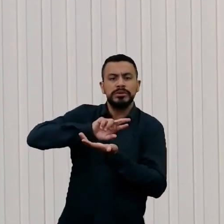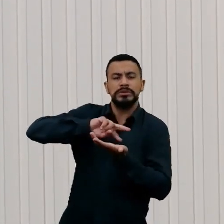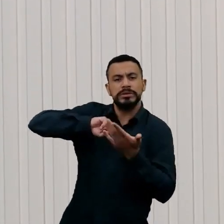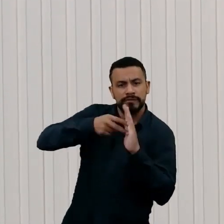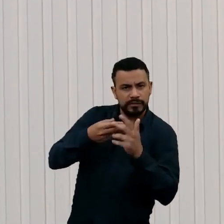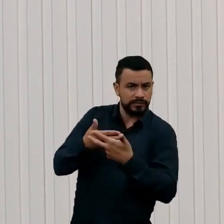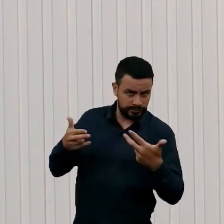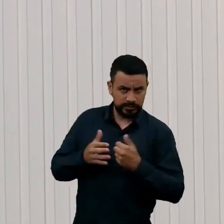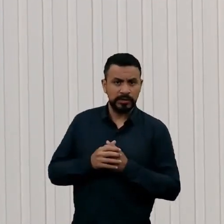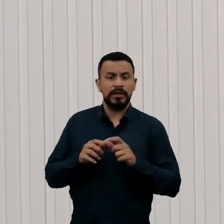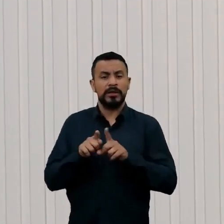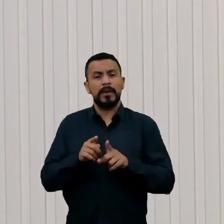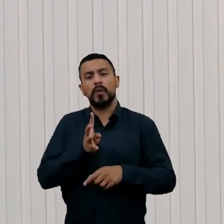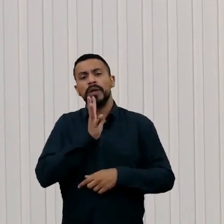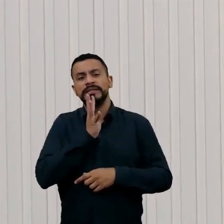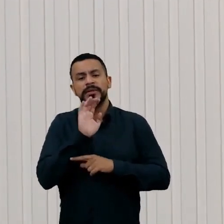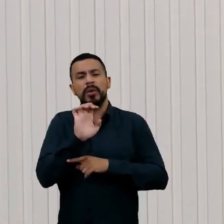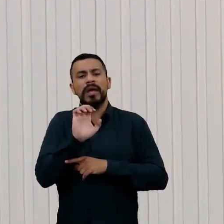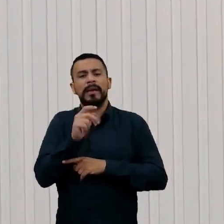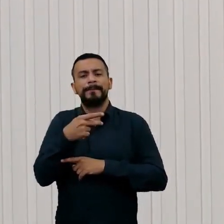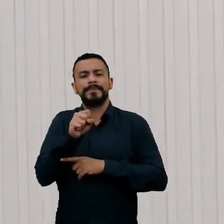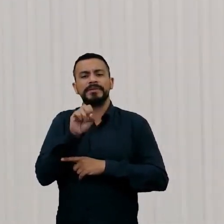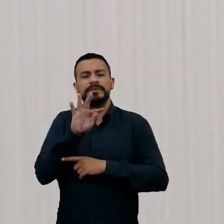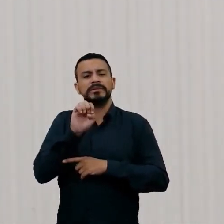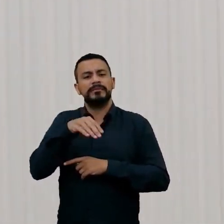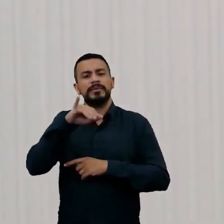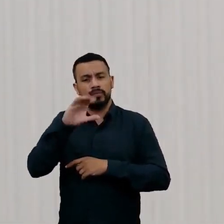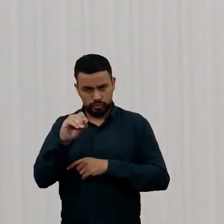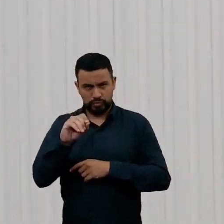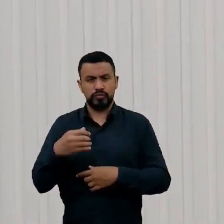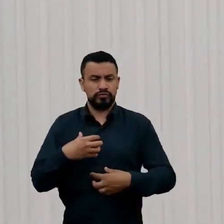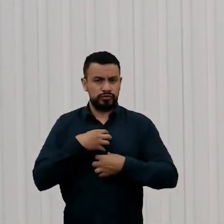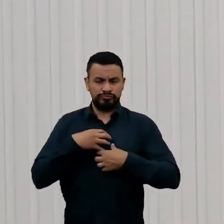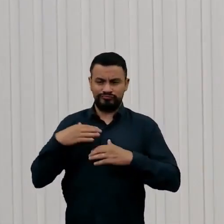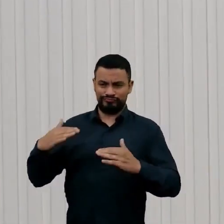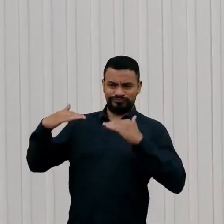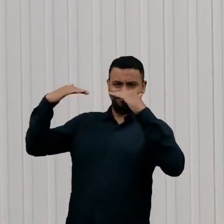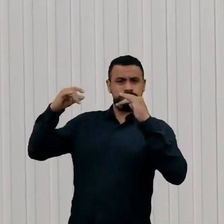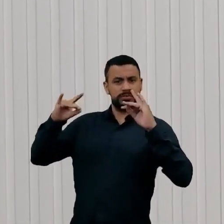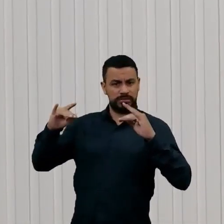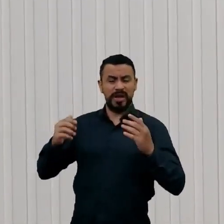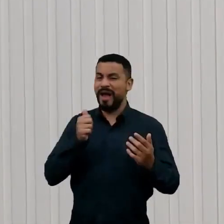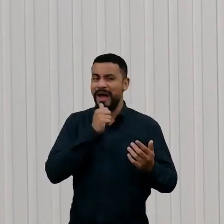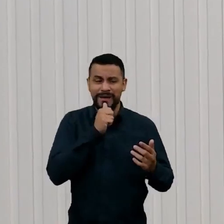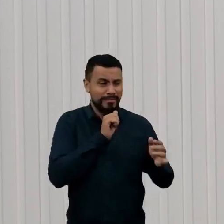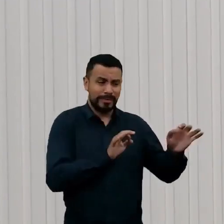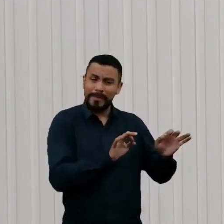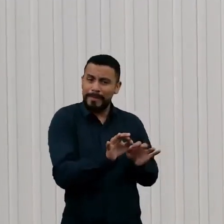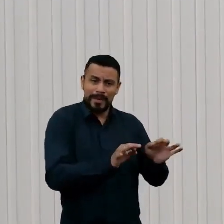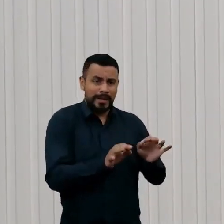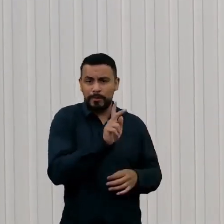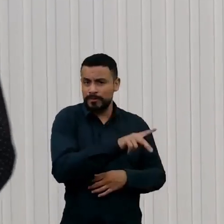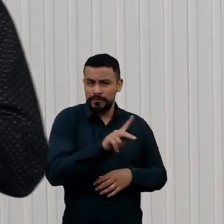conhecimento epistêmico, muito mais sofisticada, essa forma de ensinar. os professores não estão preparados, não estamos preparados para esse momento do